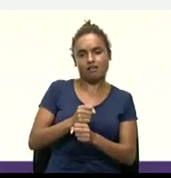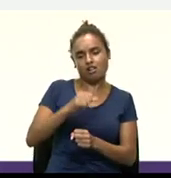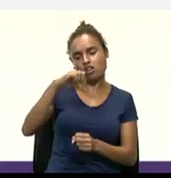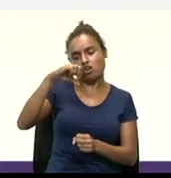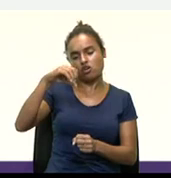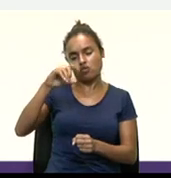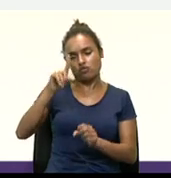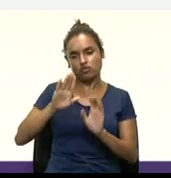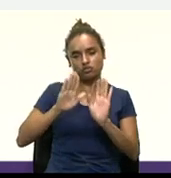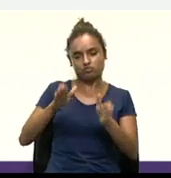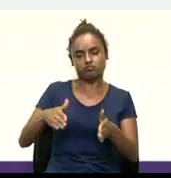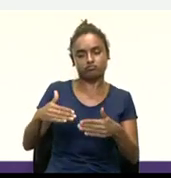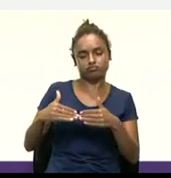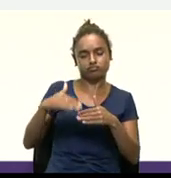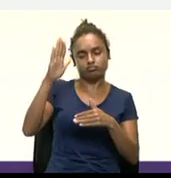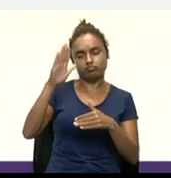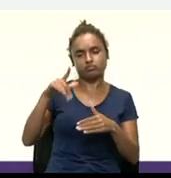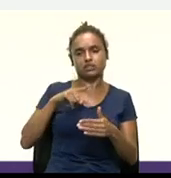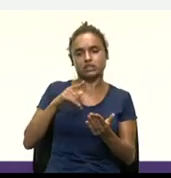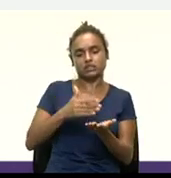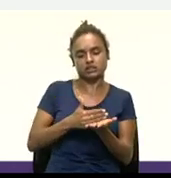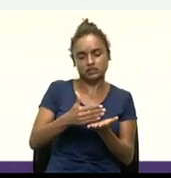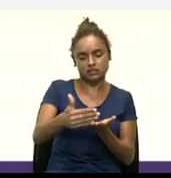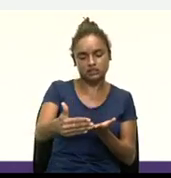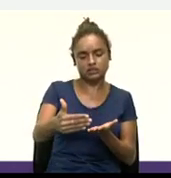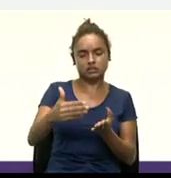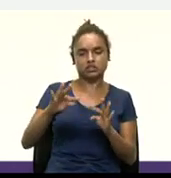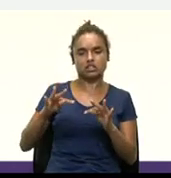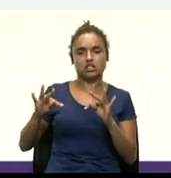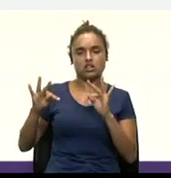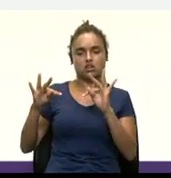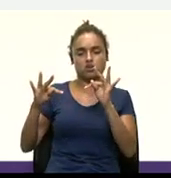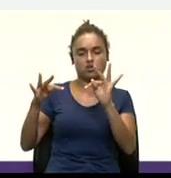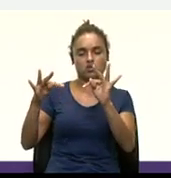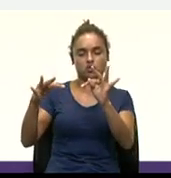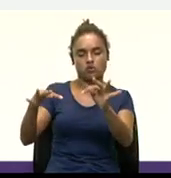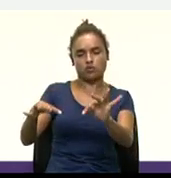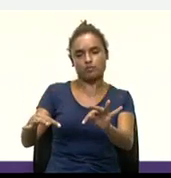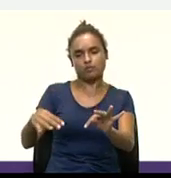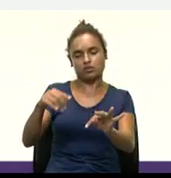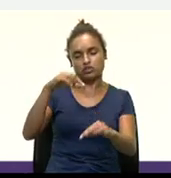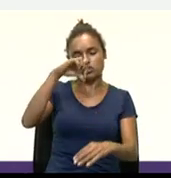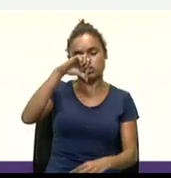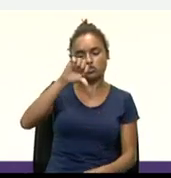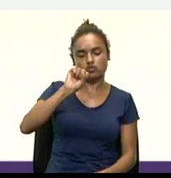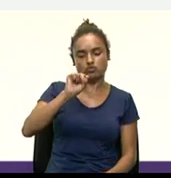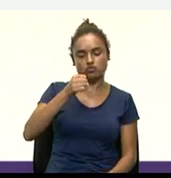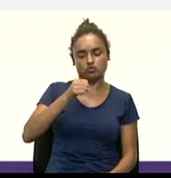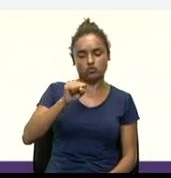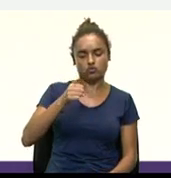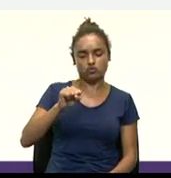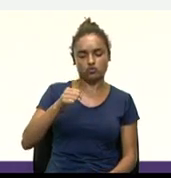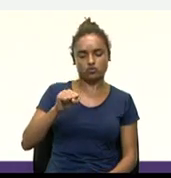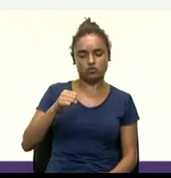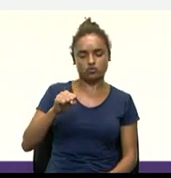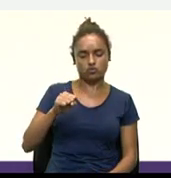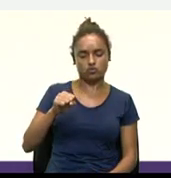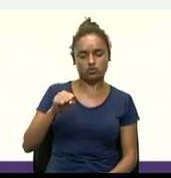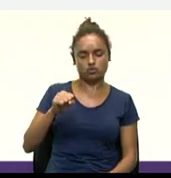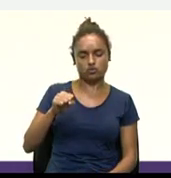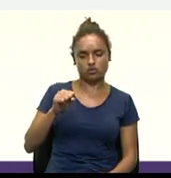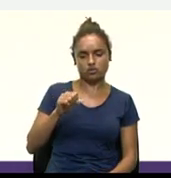auge, então, começando aí o avanço das tecnologias e em 98, então, um